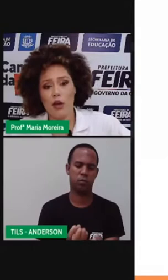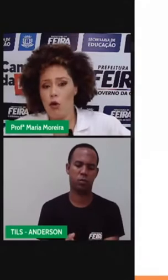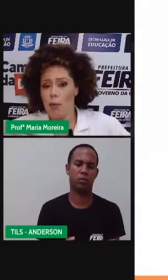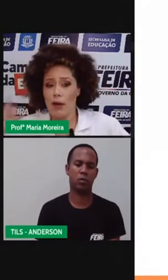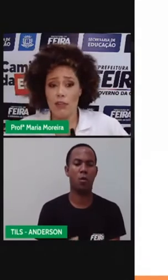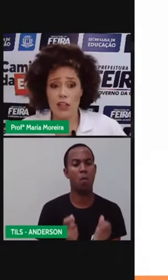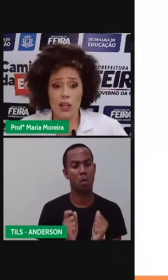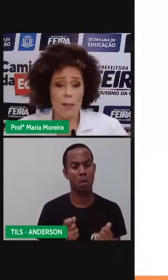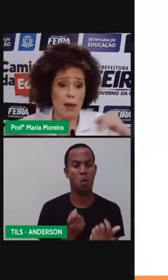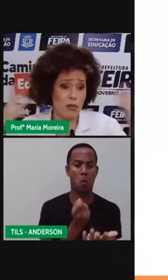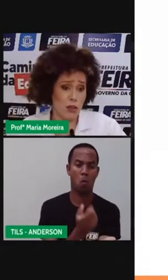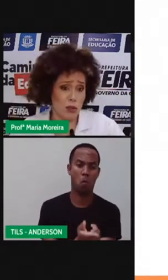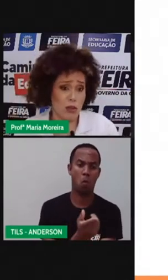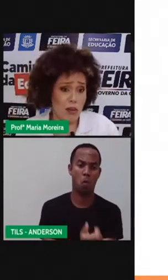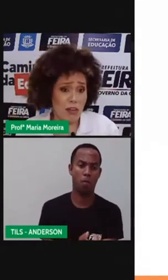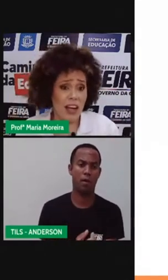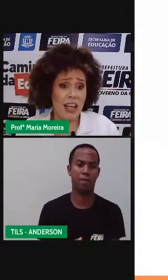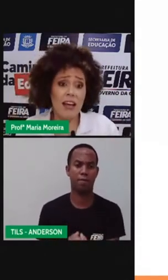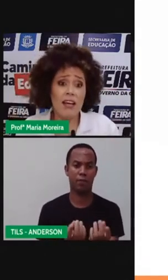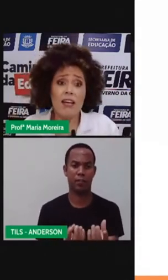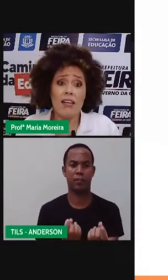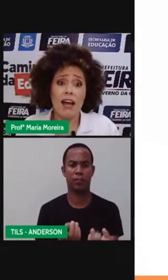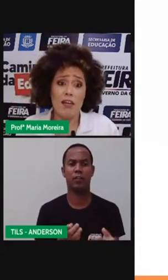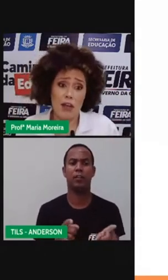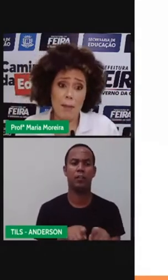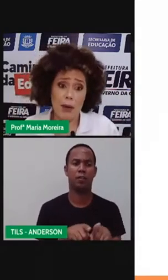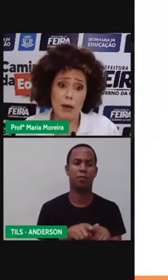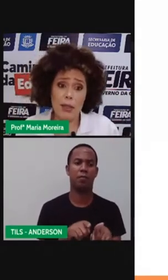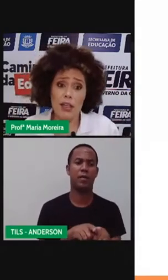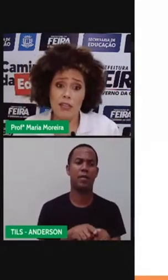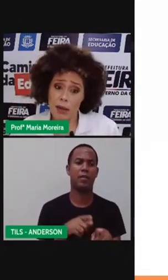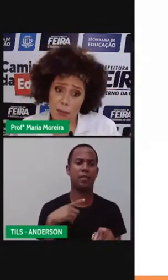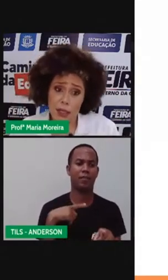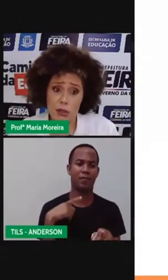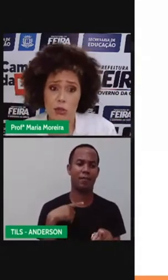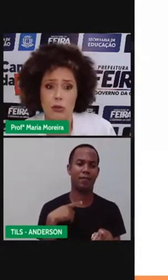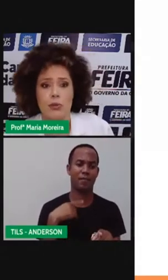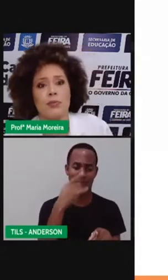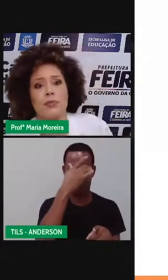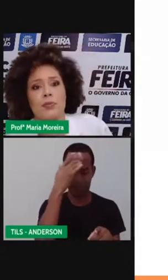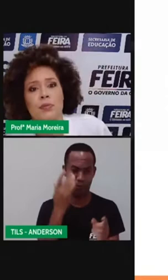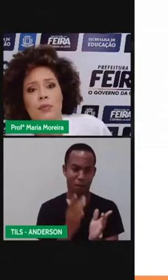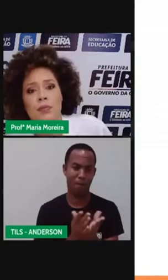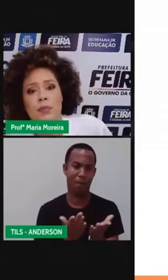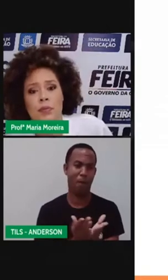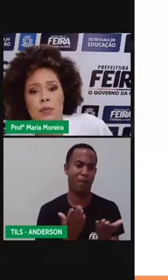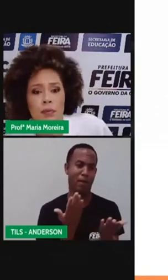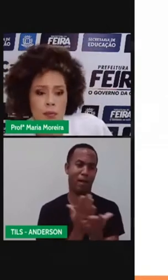e vender. Compra, vende, quem perde dinheiro todo vai falir, né? Vai ficar pobre e vai perder o jogo.